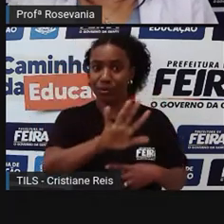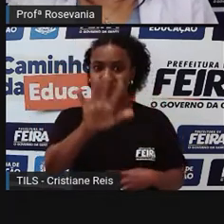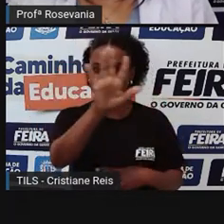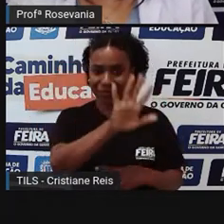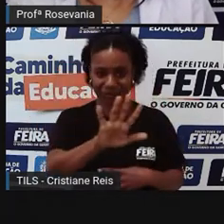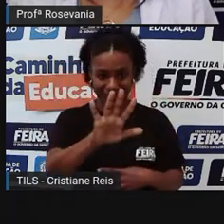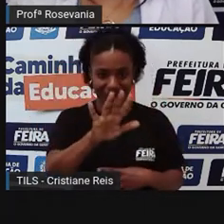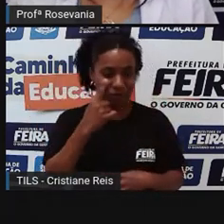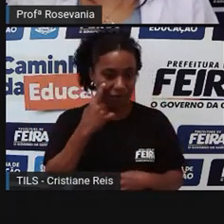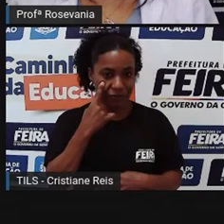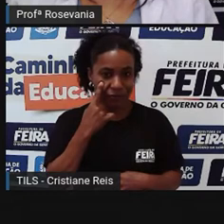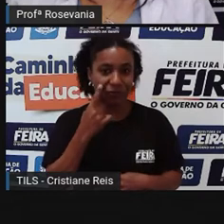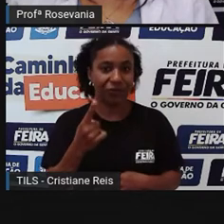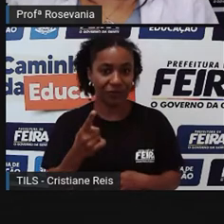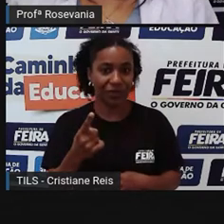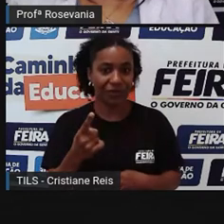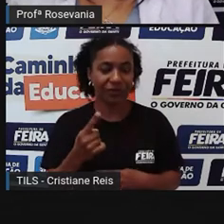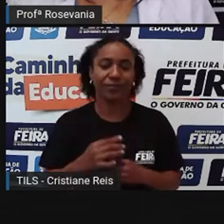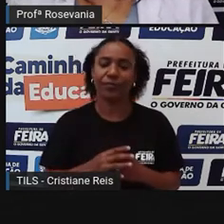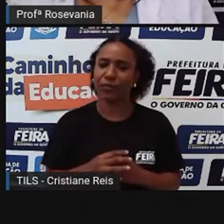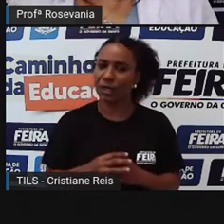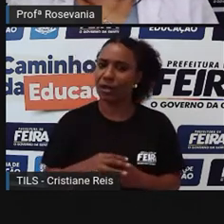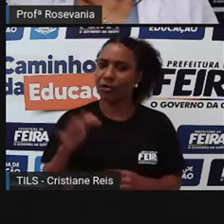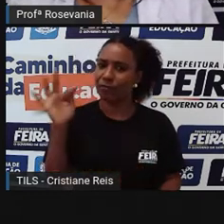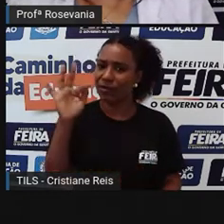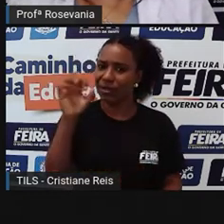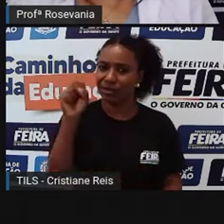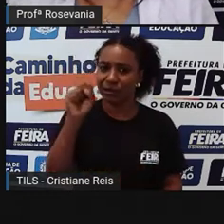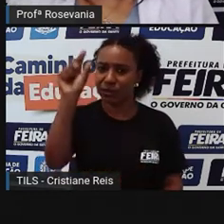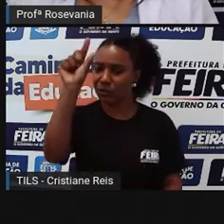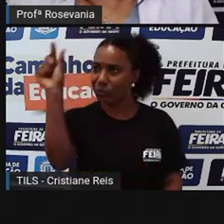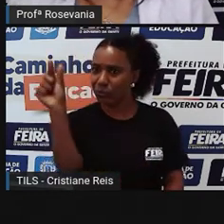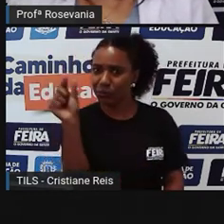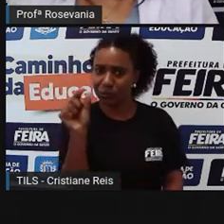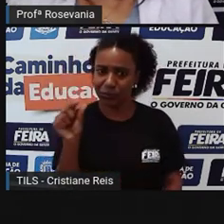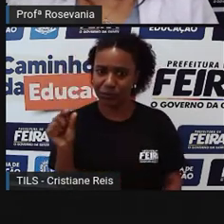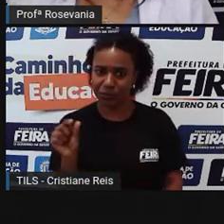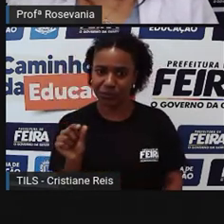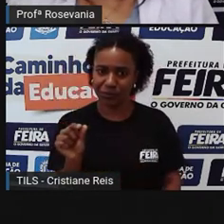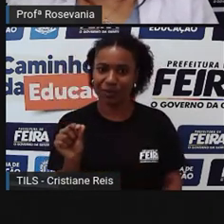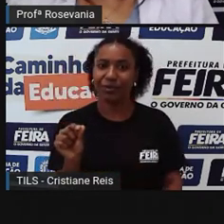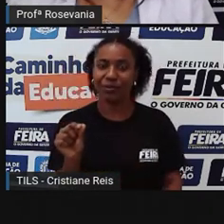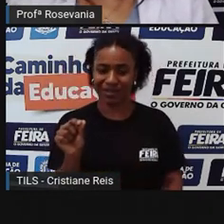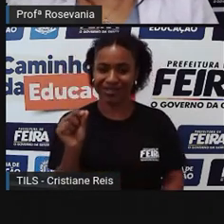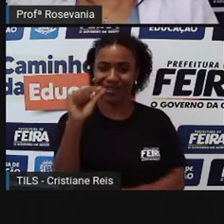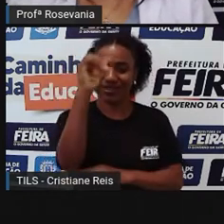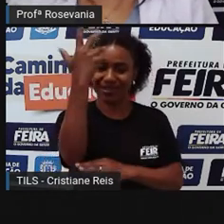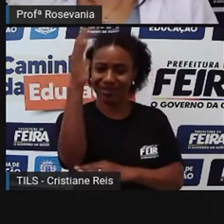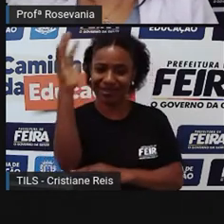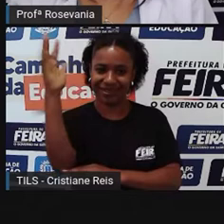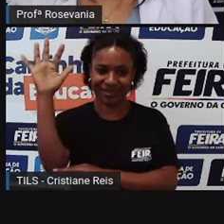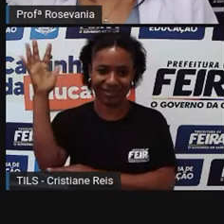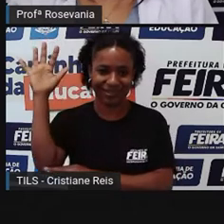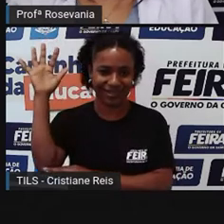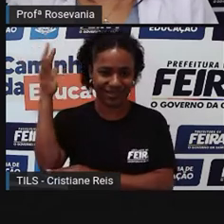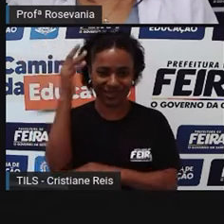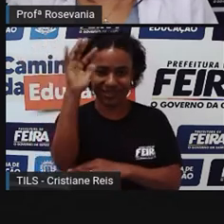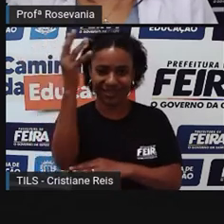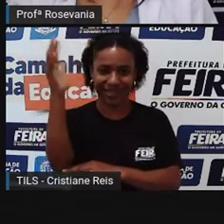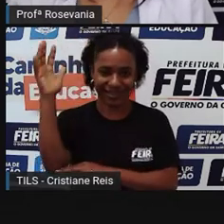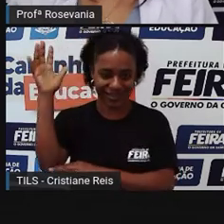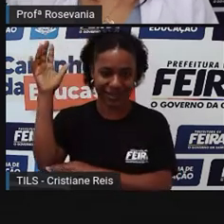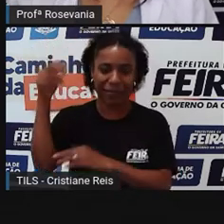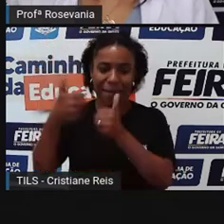transição. O que é é transição? Uma passagem da zona da mata, que é uma região úmida, principalmente pela presença do